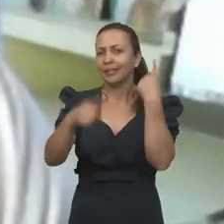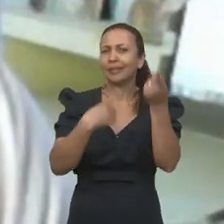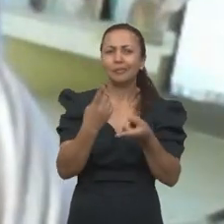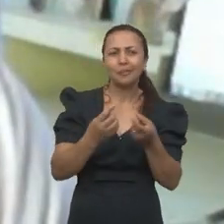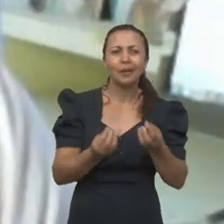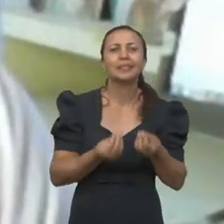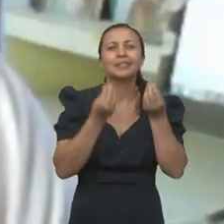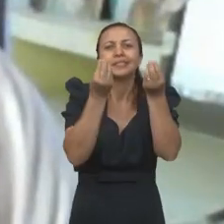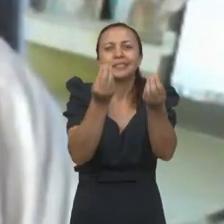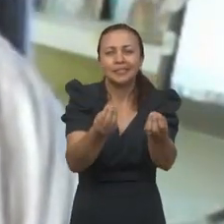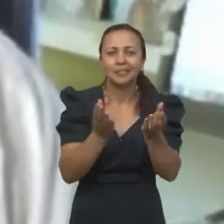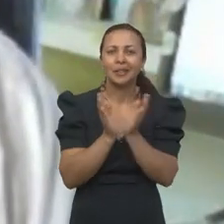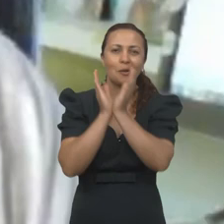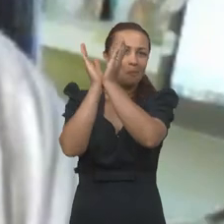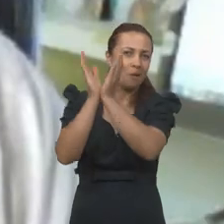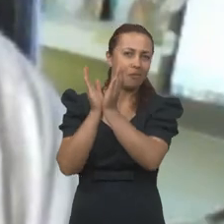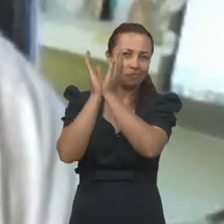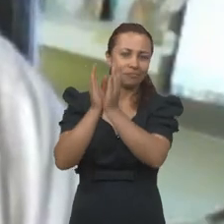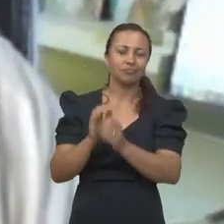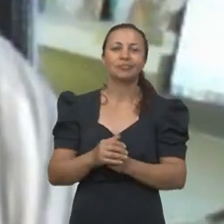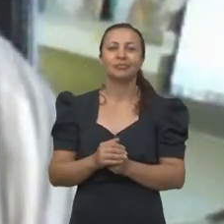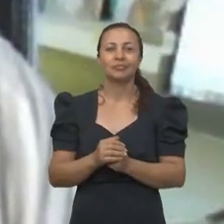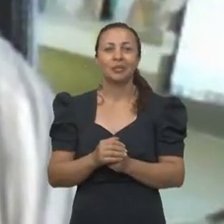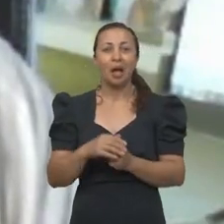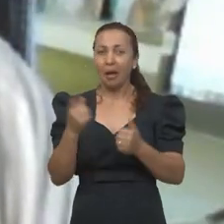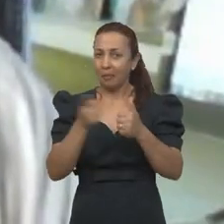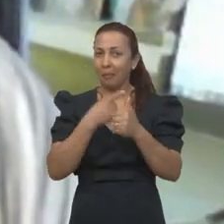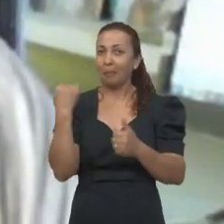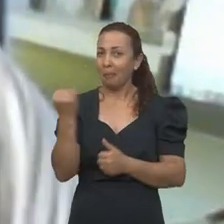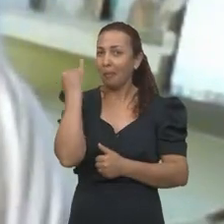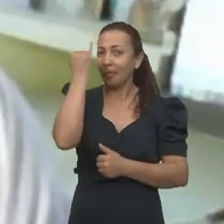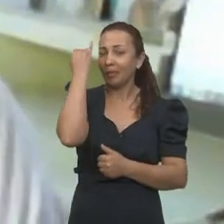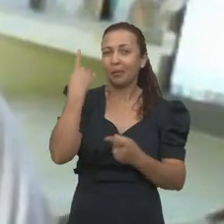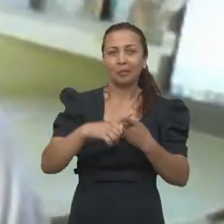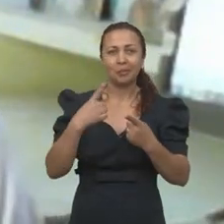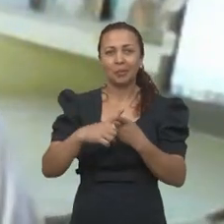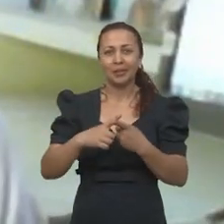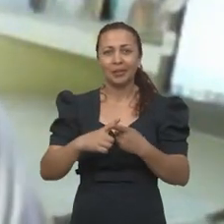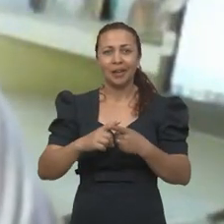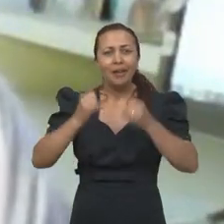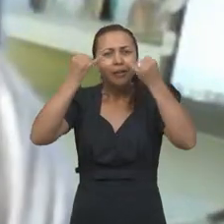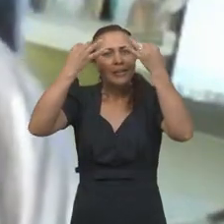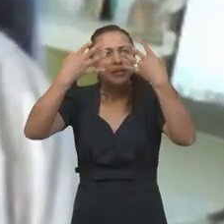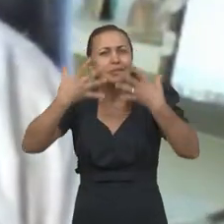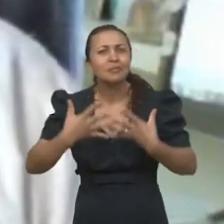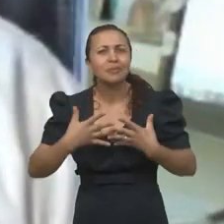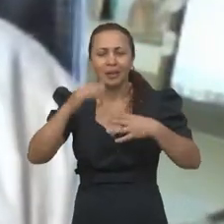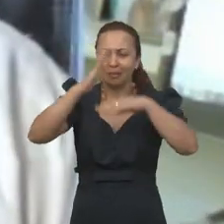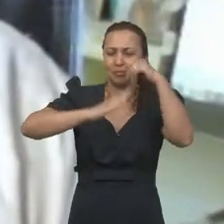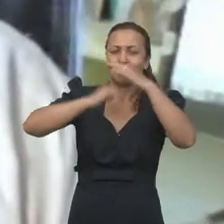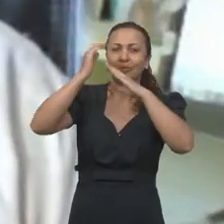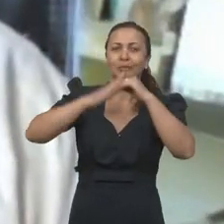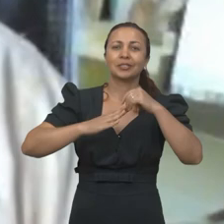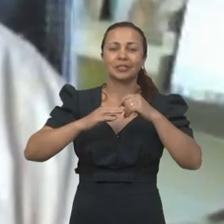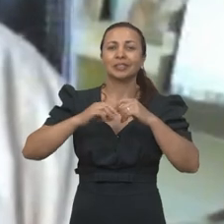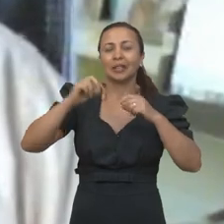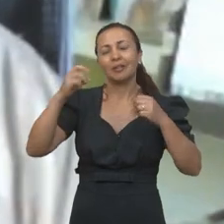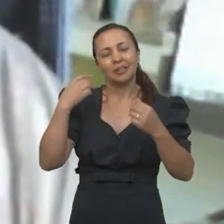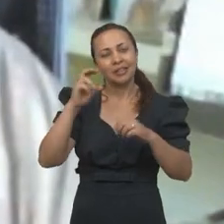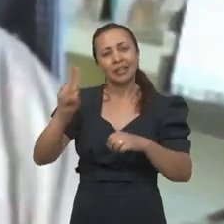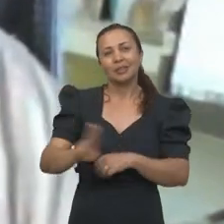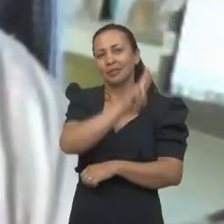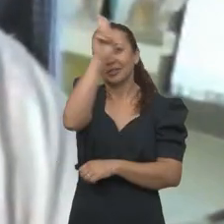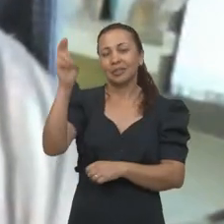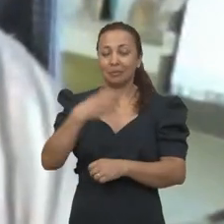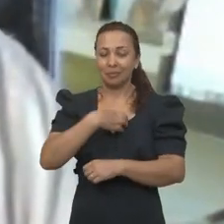ele premia isso. Então, é um prêmio muito importante. Primeiro porque ele explicita essa produção acadêmica que é feita em todas